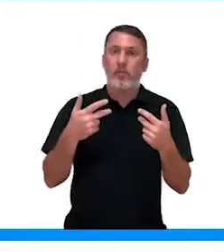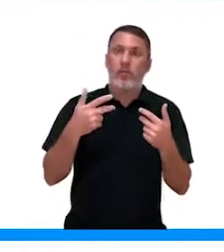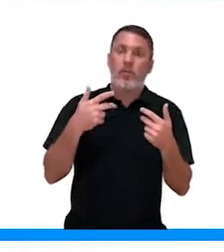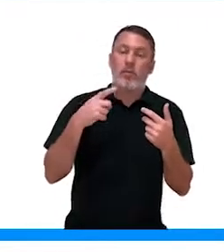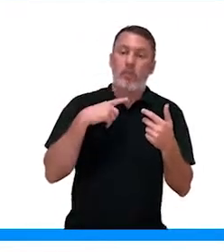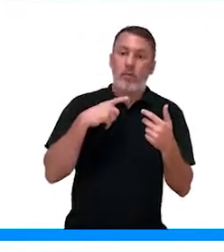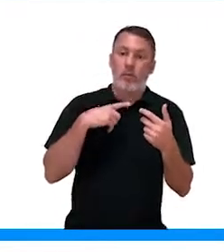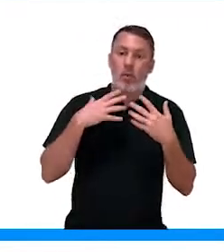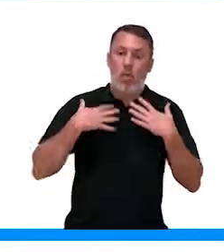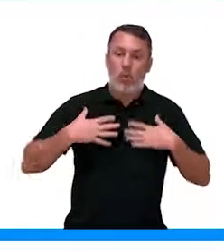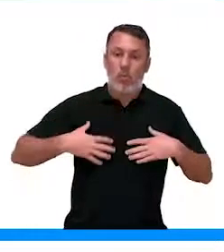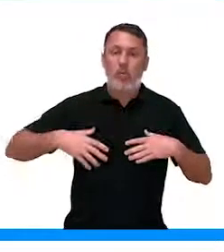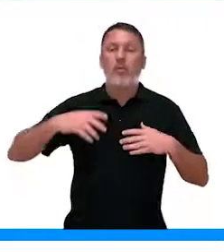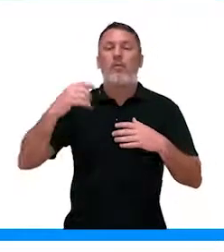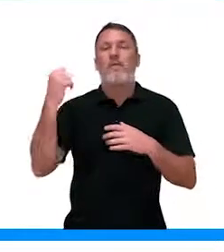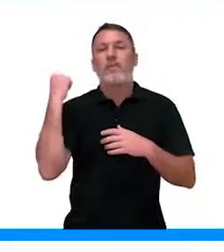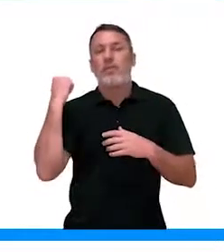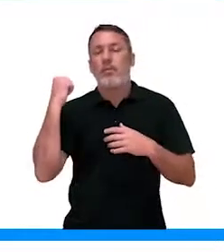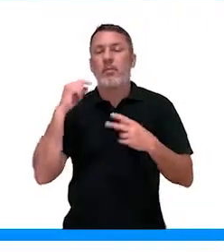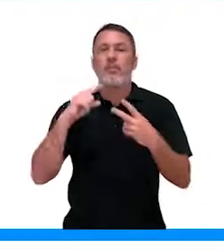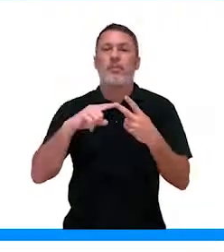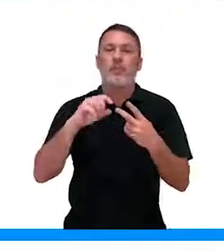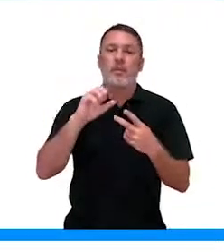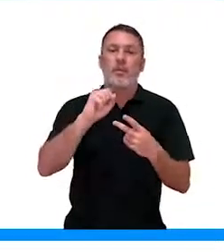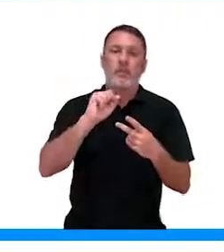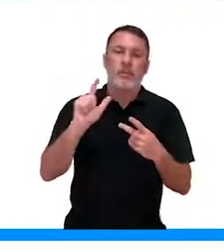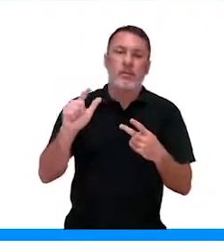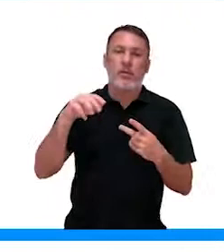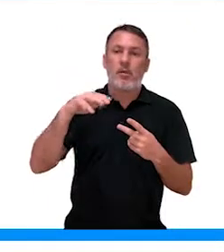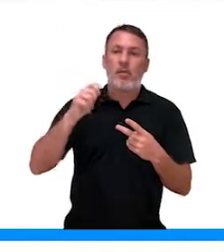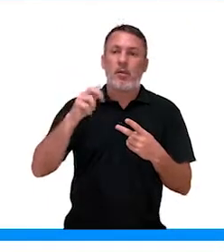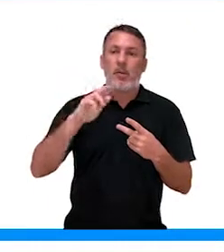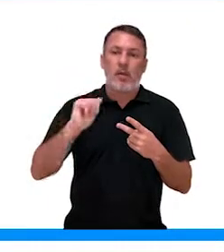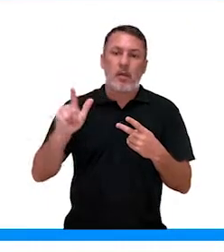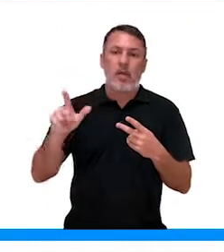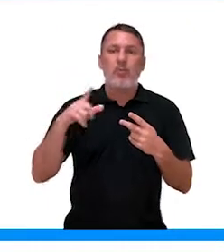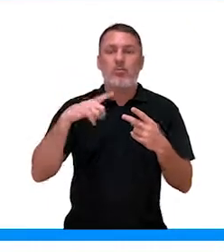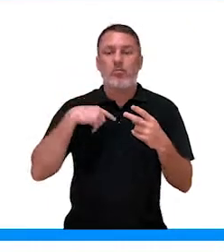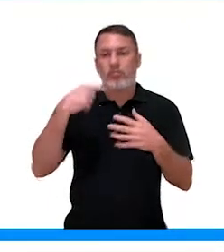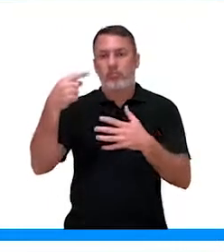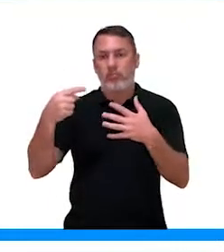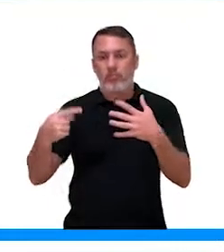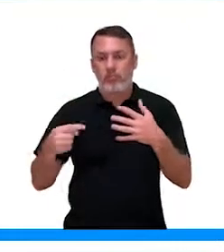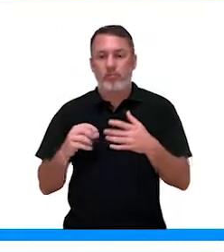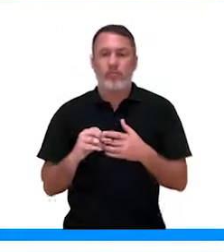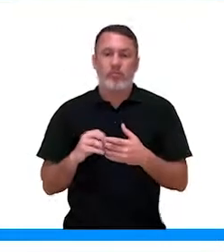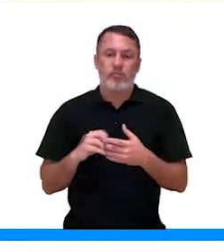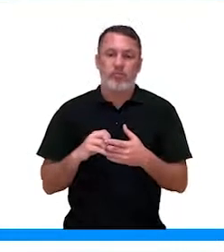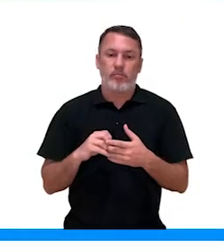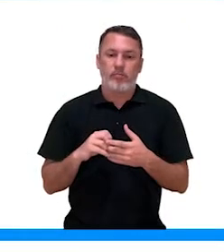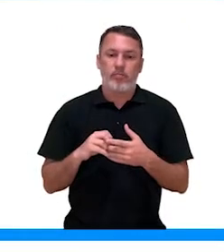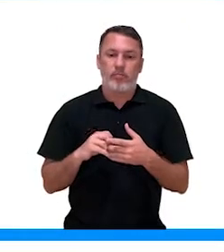No nosso corpo, a gente tem vitaminas, sais minerais que atuam também como cofatores.